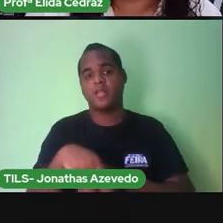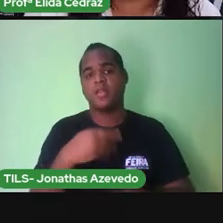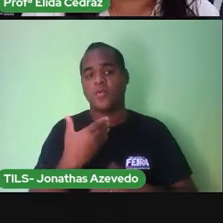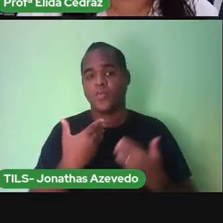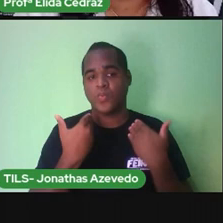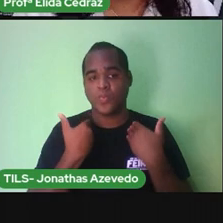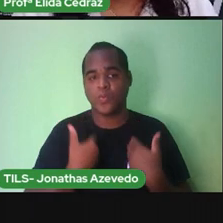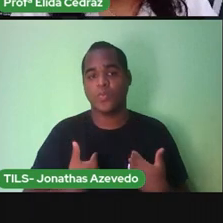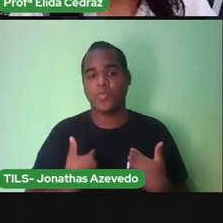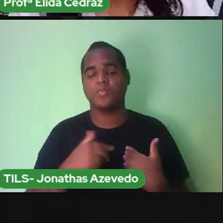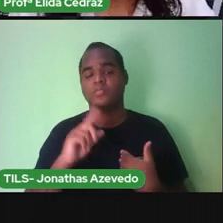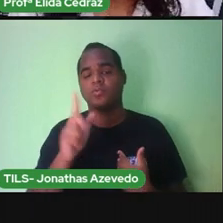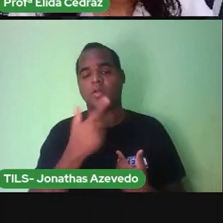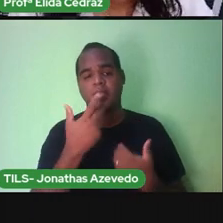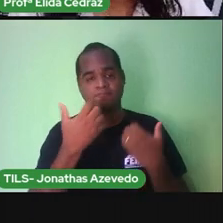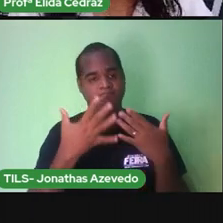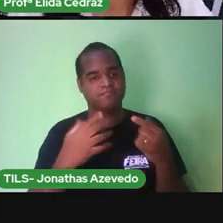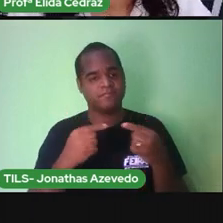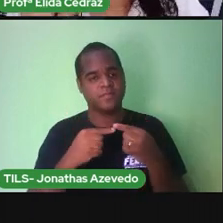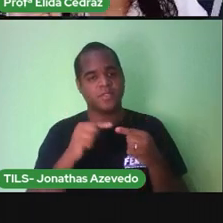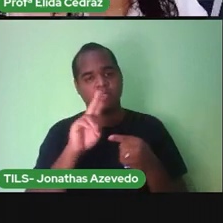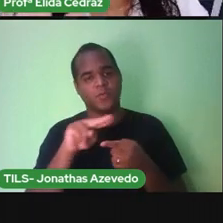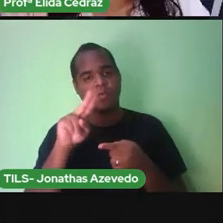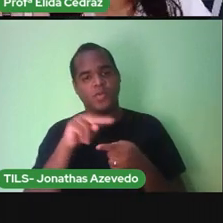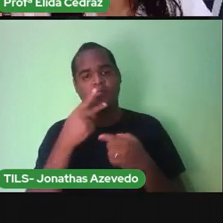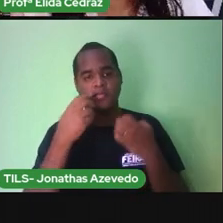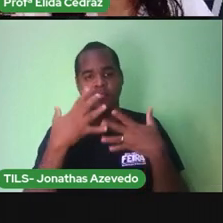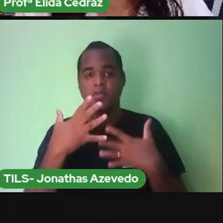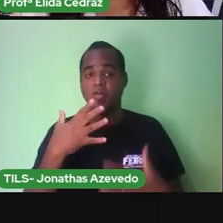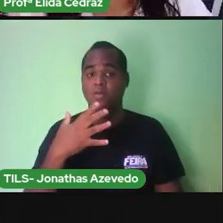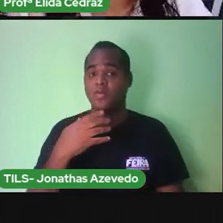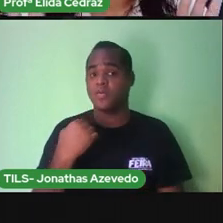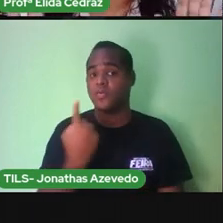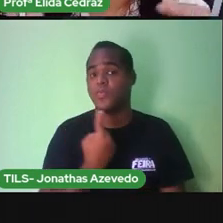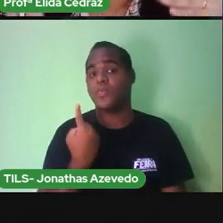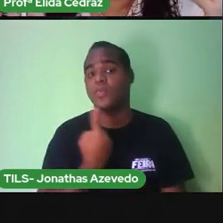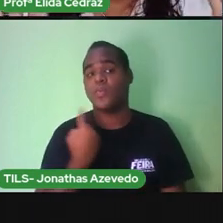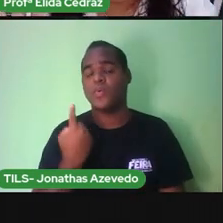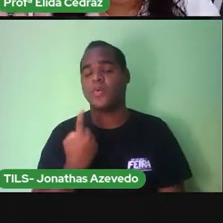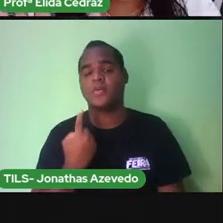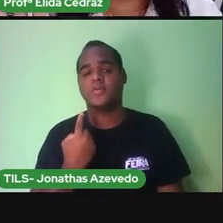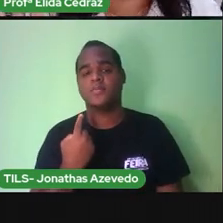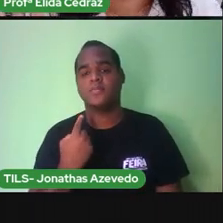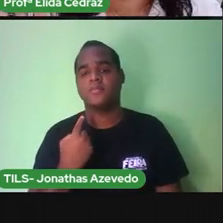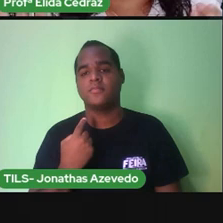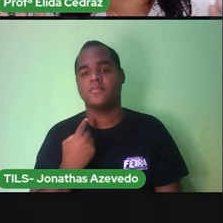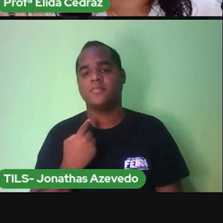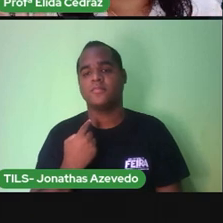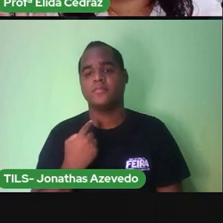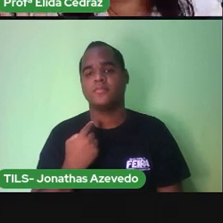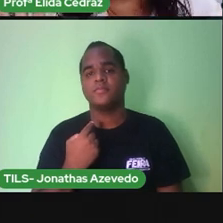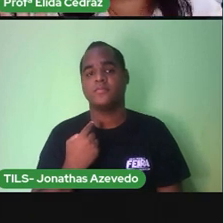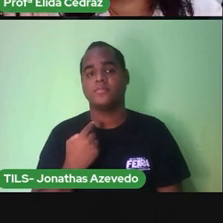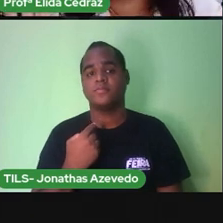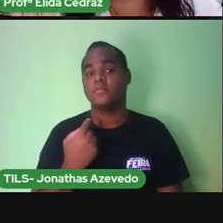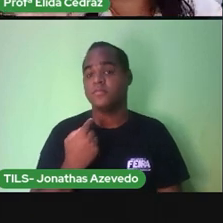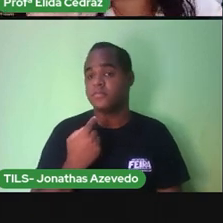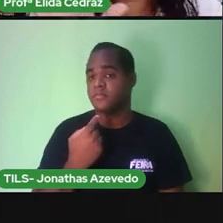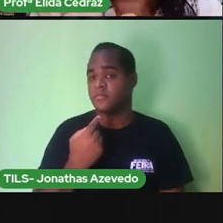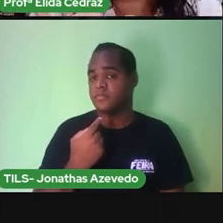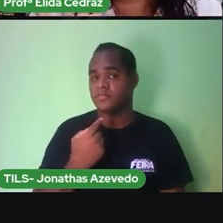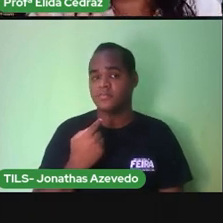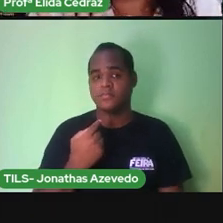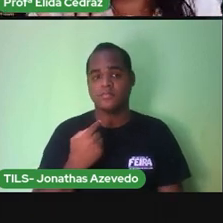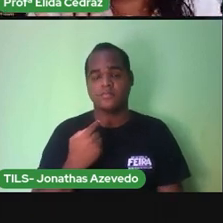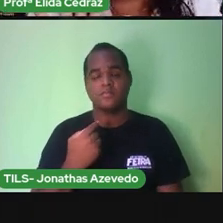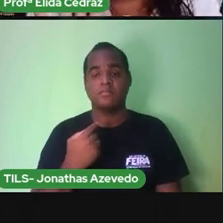vimos Em outras aulas Nós somos Únicos O tamanho Da minha mão Pode ter Um outro adulto